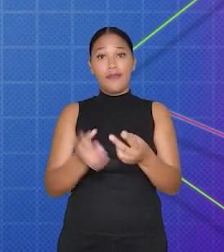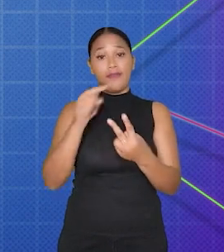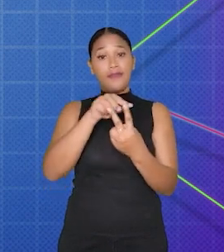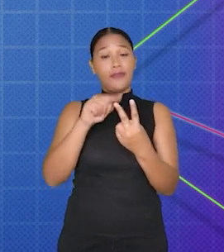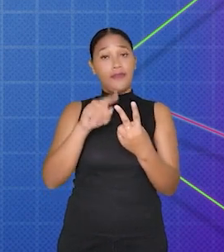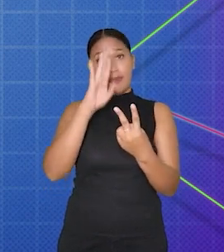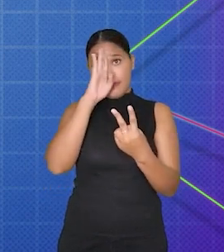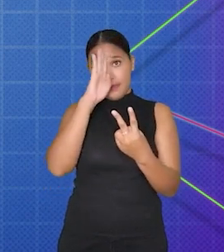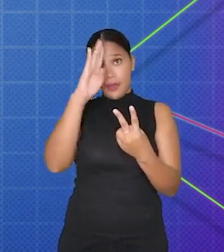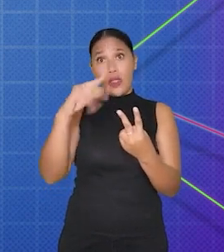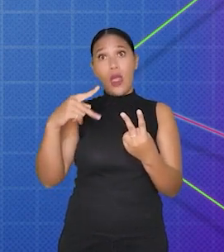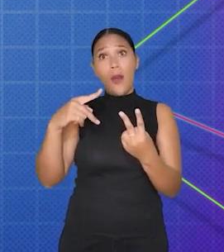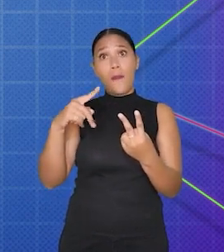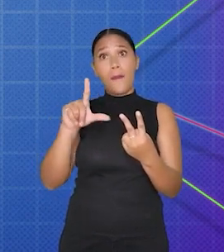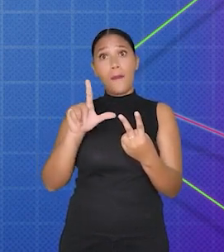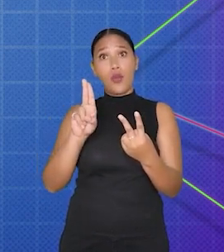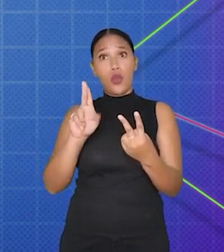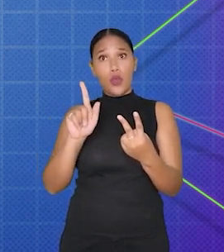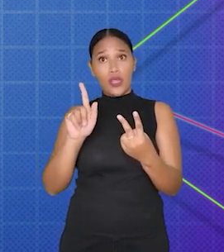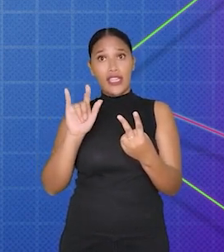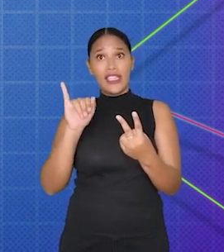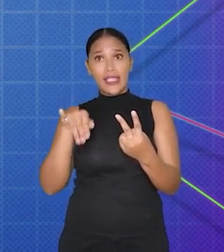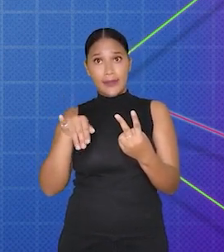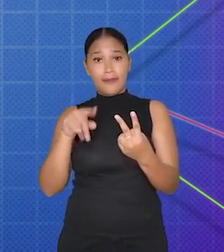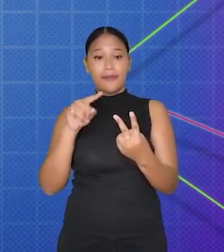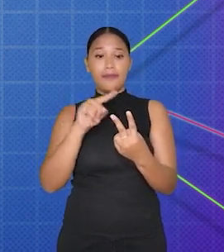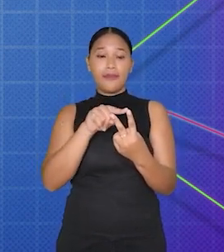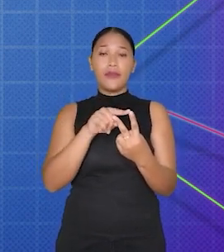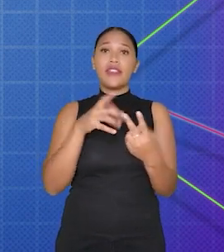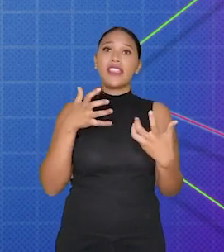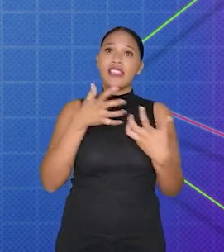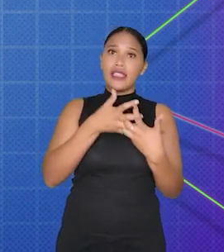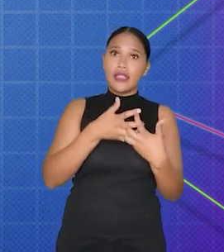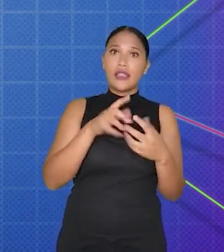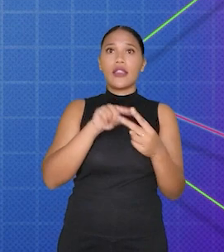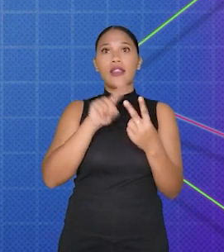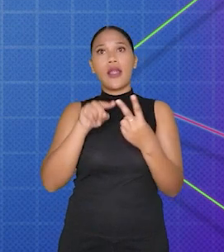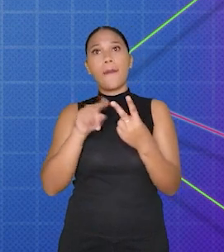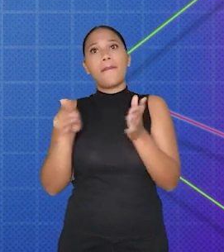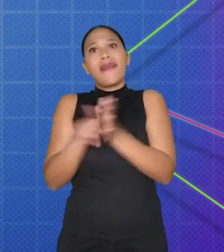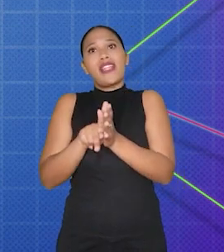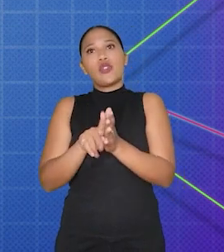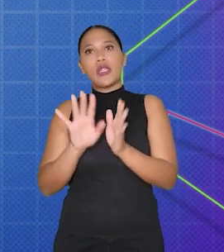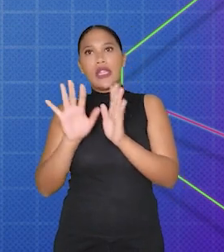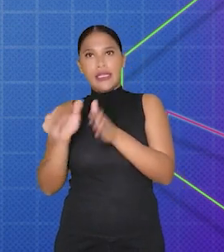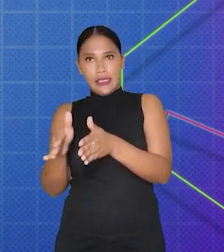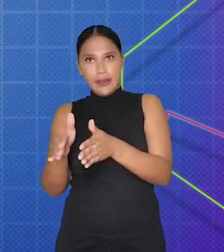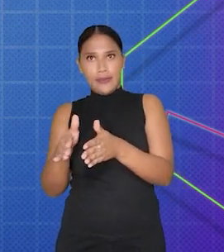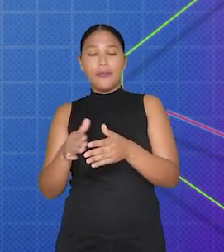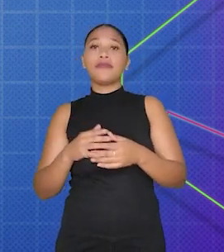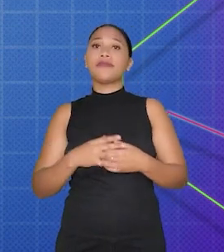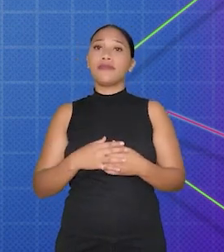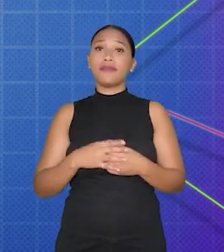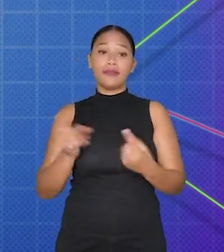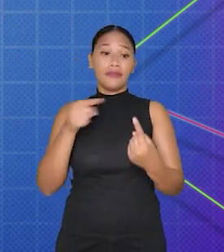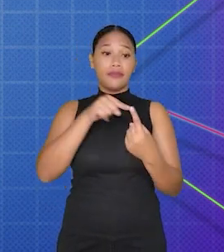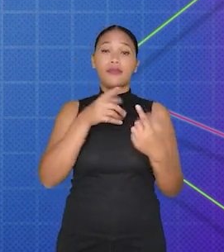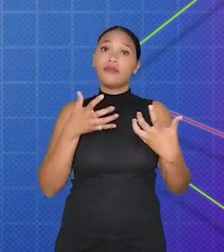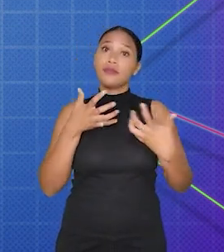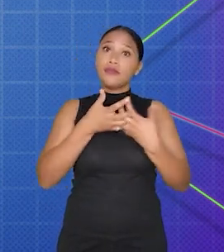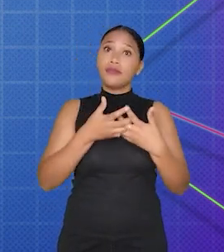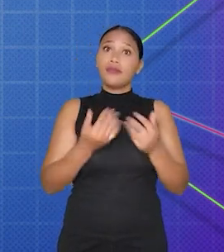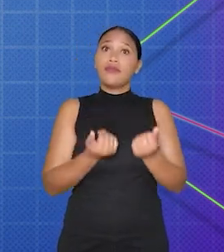dois tipos principais de plugins no Construct 2, os plugins integrados e os plugins personalizados. Os plugins